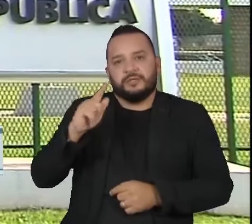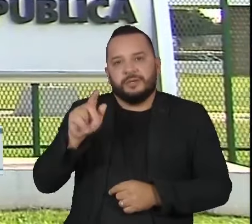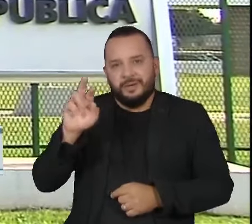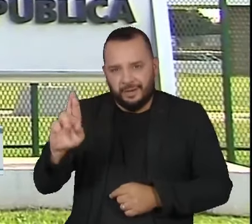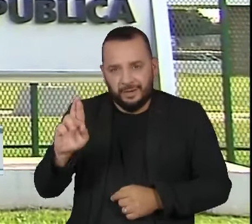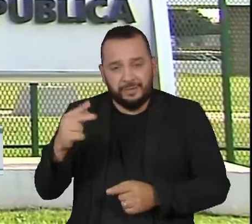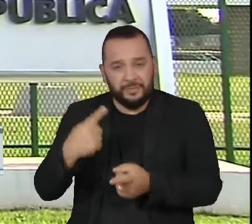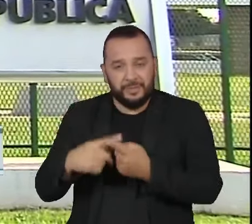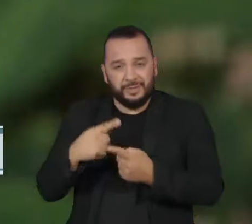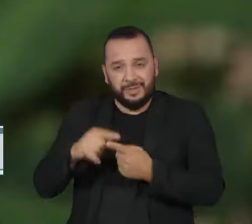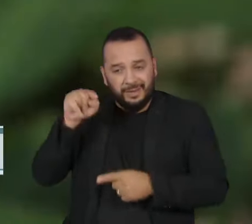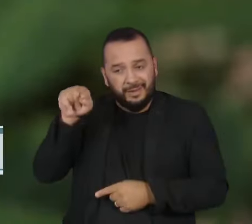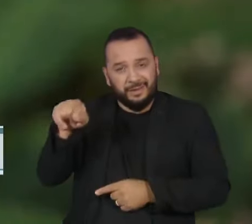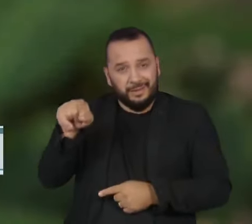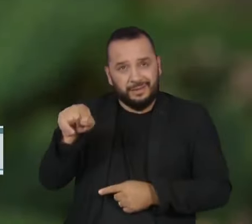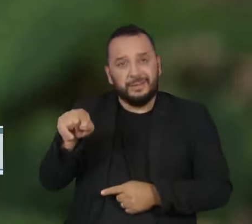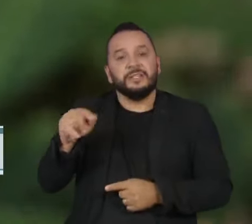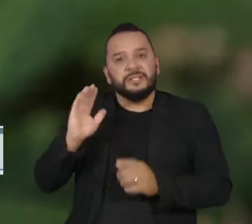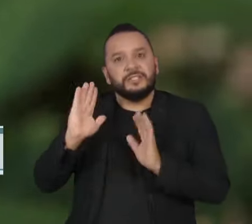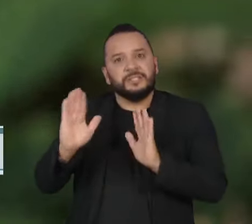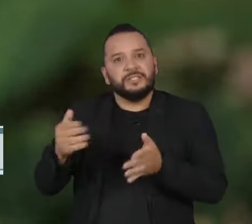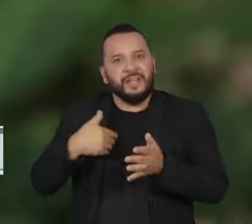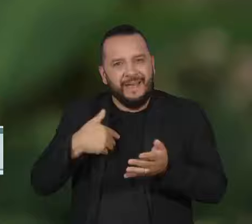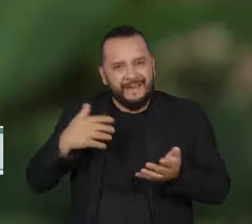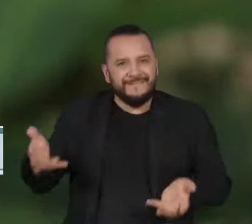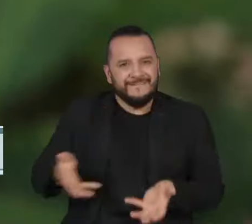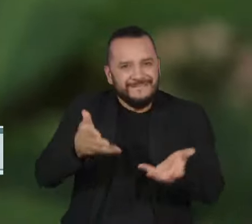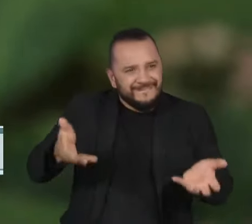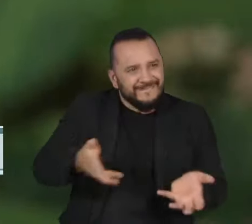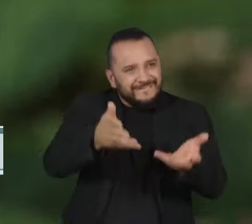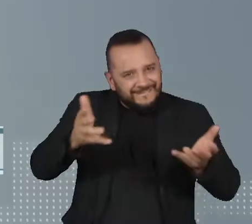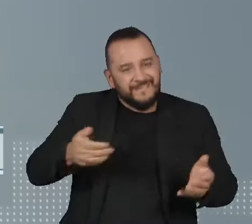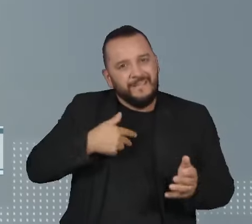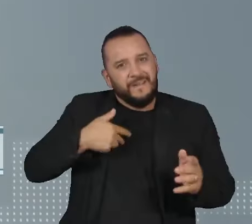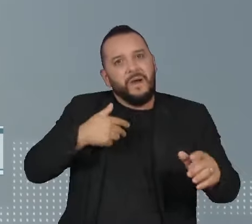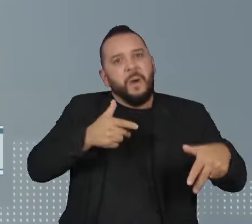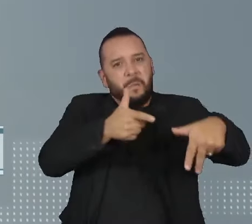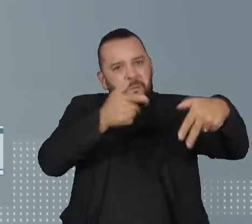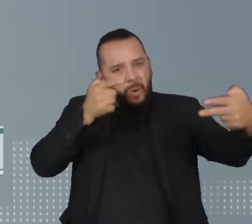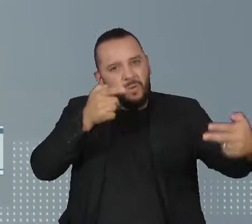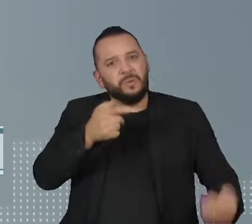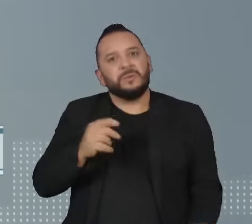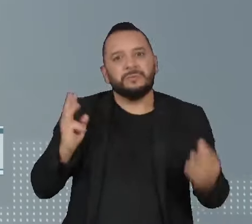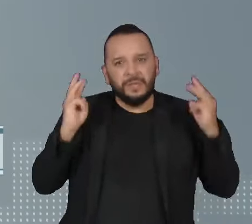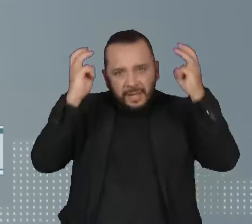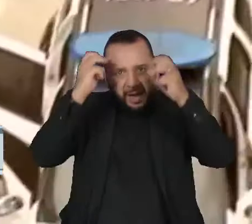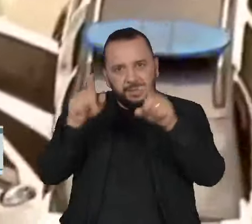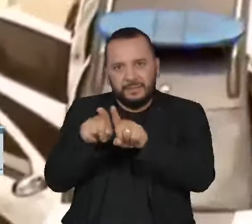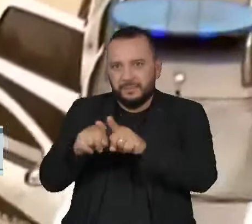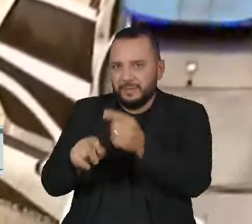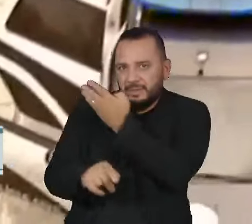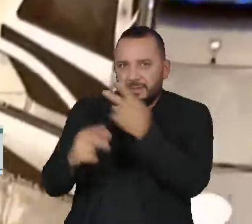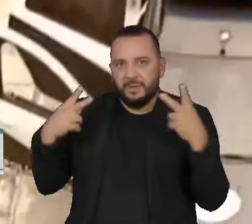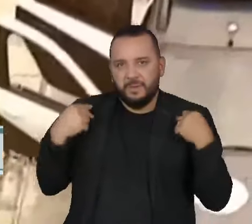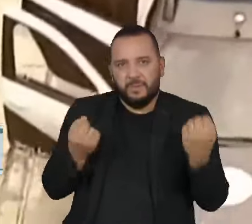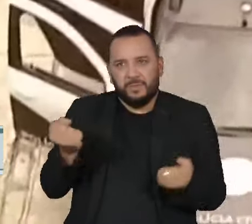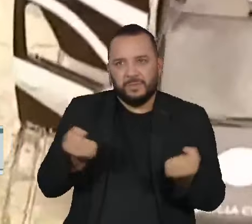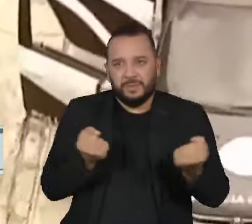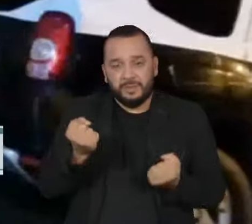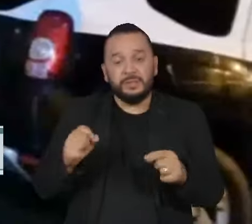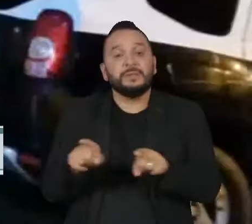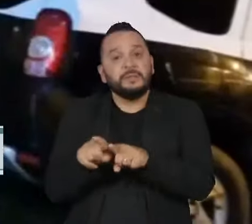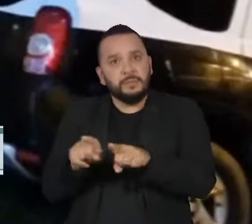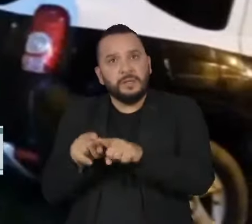por supostamente encorajar a decisão de matar Marielle e o motorista Anderson Gomes, além de prestar